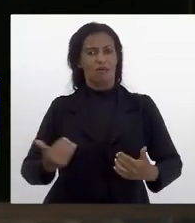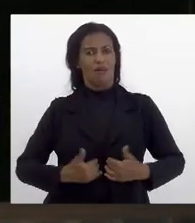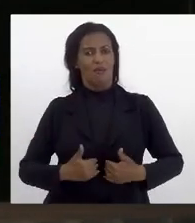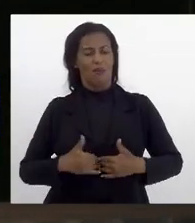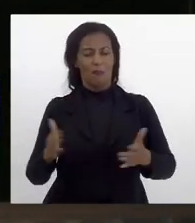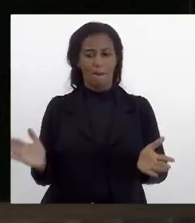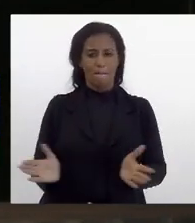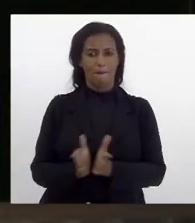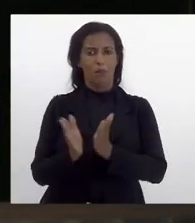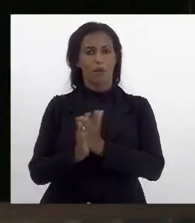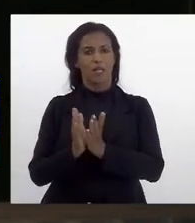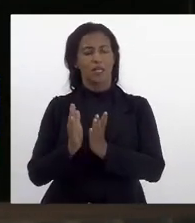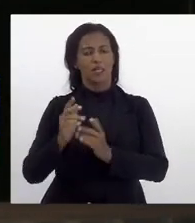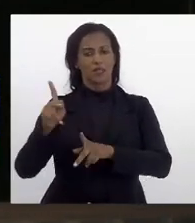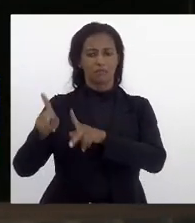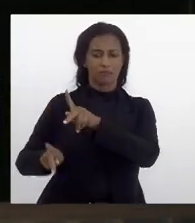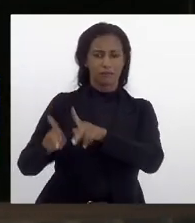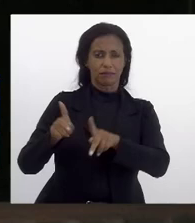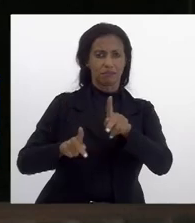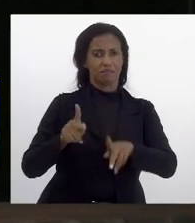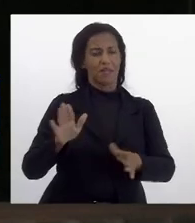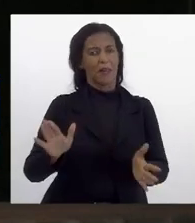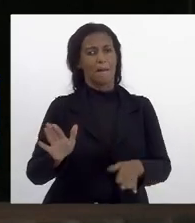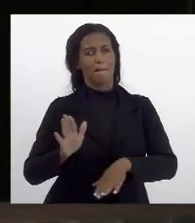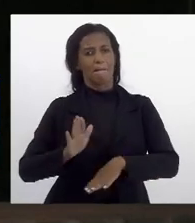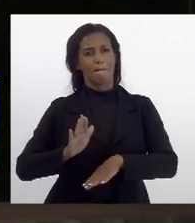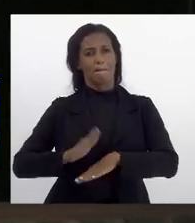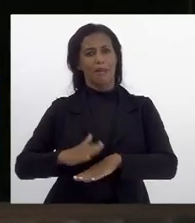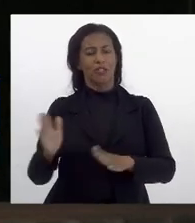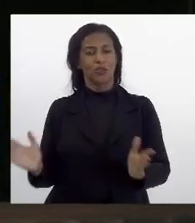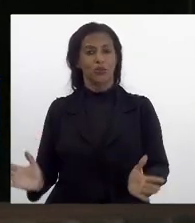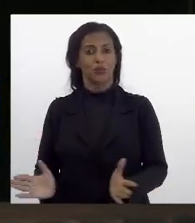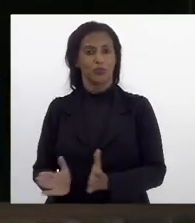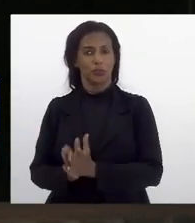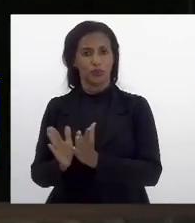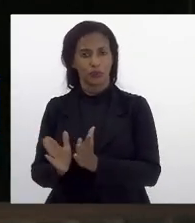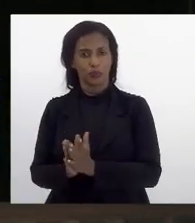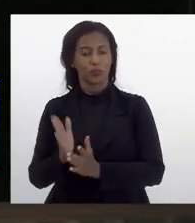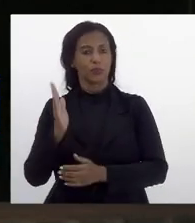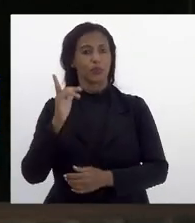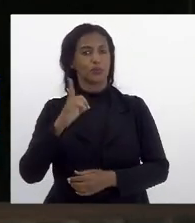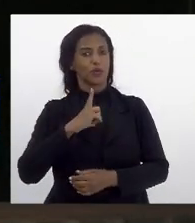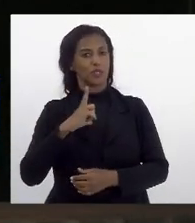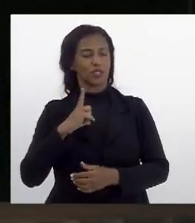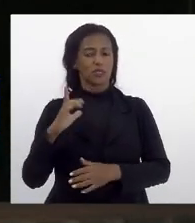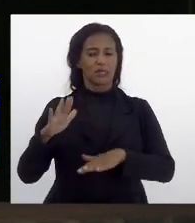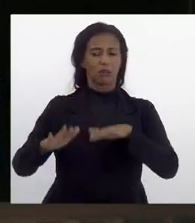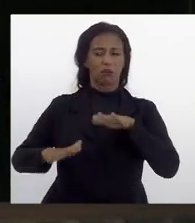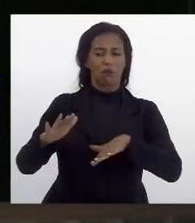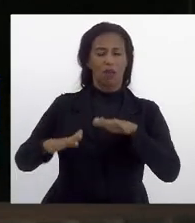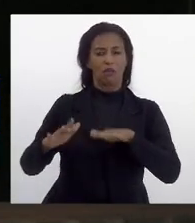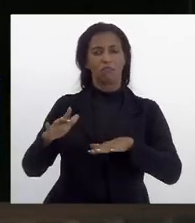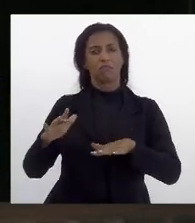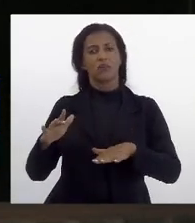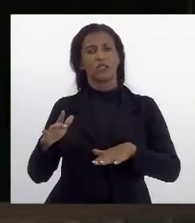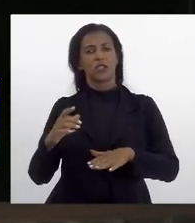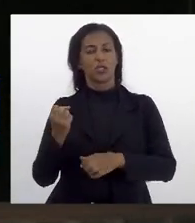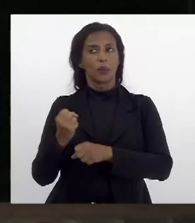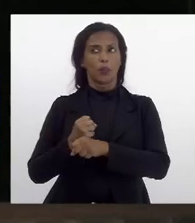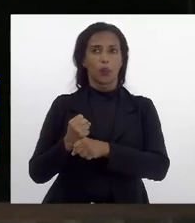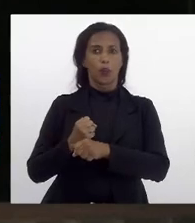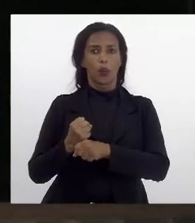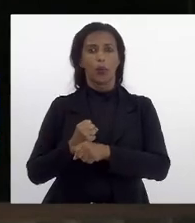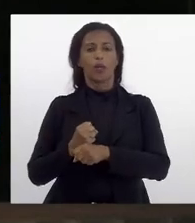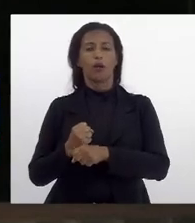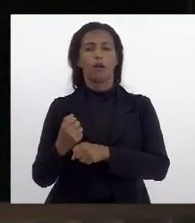sua população mais vulnerabilizada a gente tem uma estimativa de que por ano